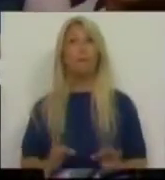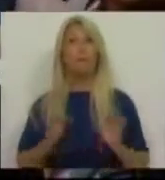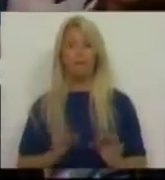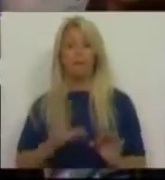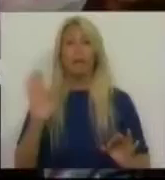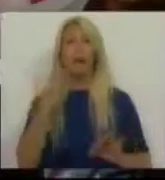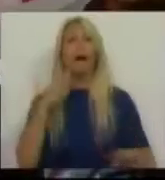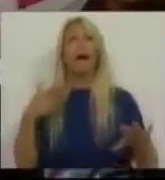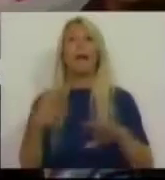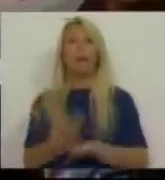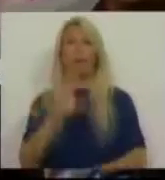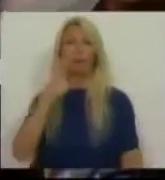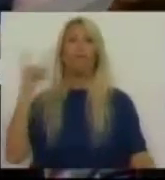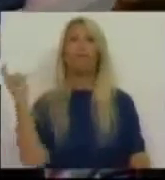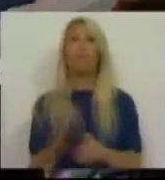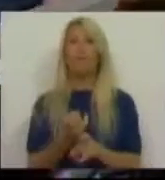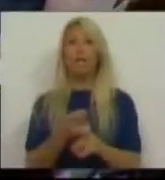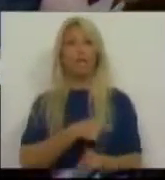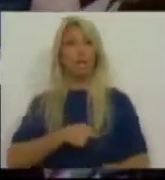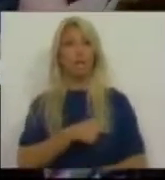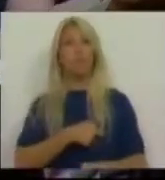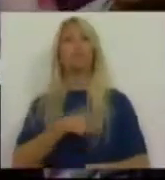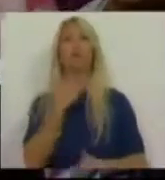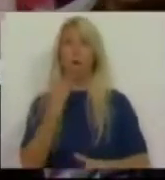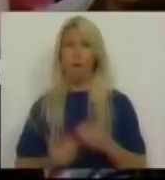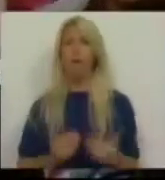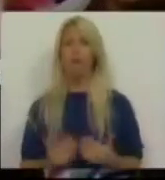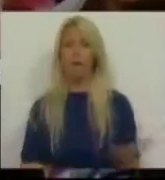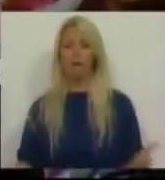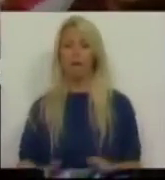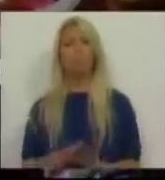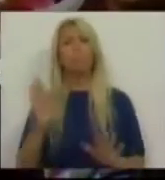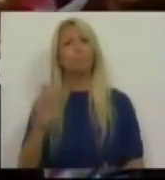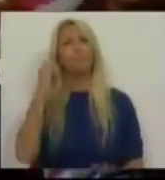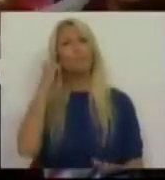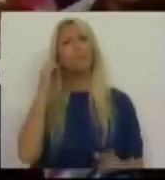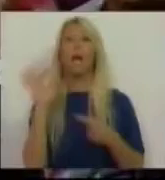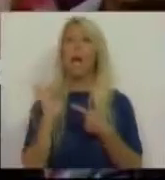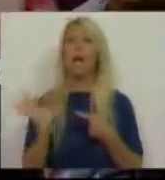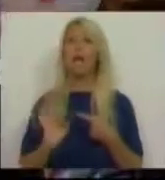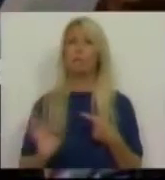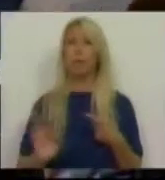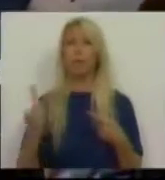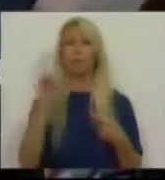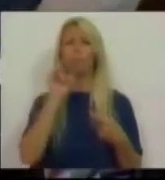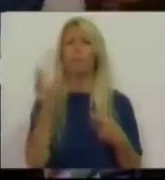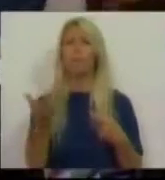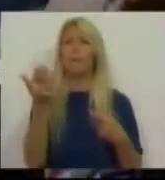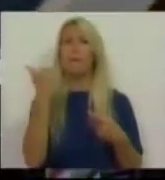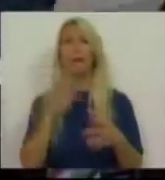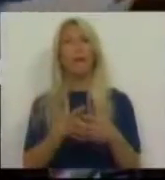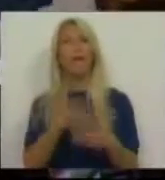através de uma fiscalização eficaz. Pensamos que este aspecto não é suficientemente enfatizado na